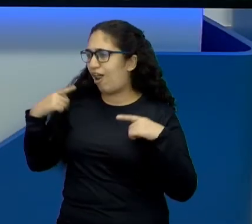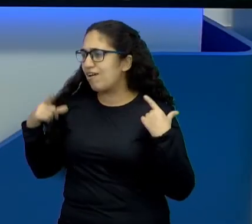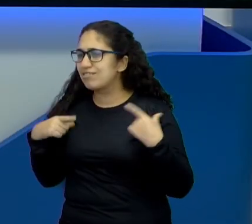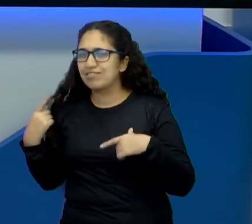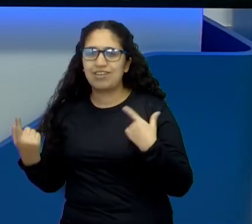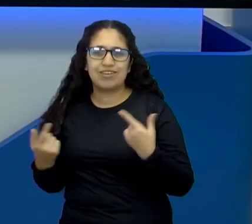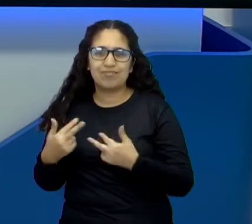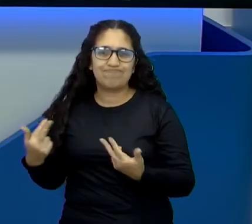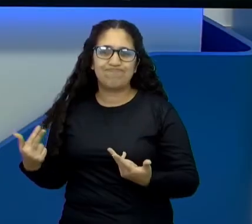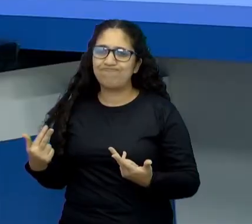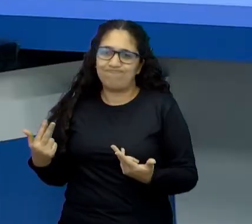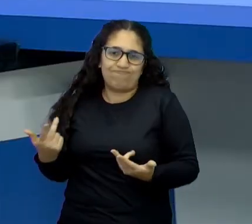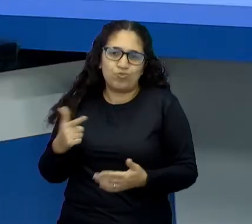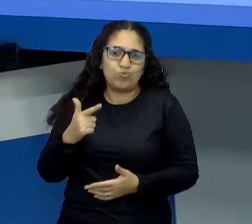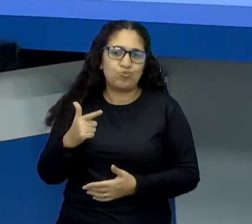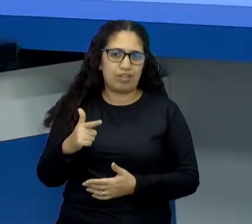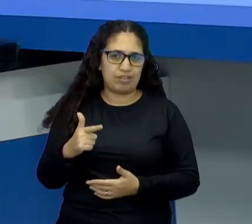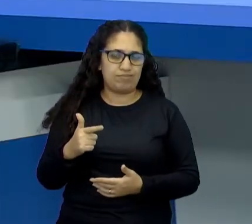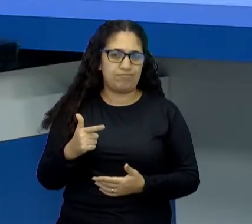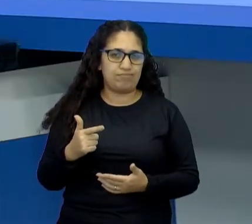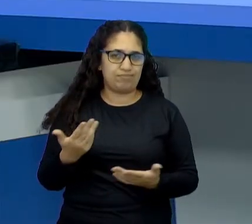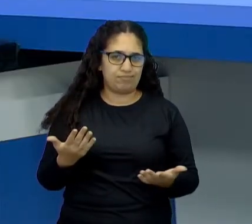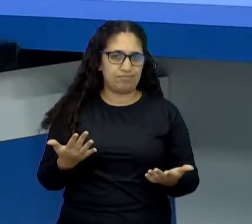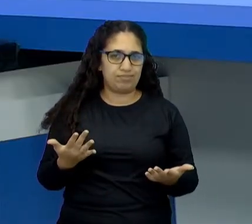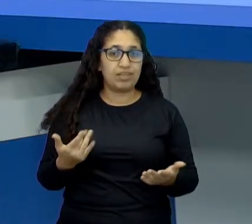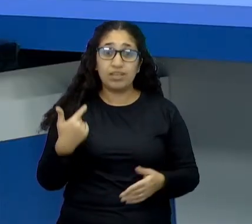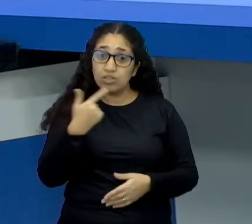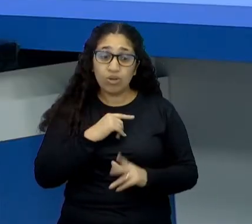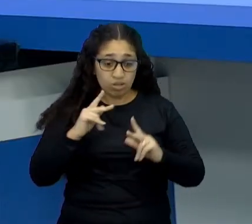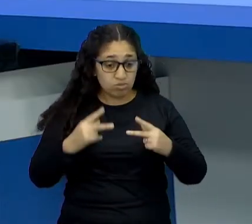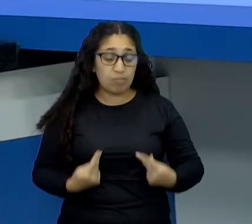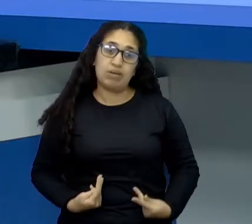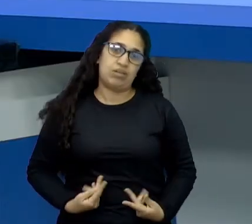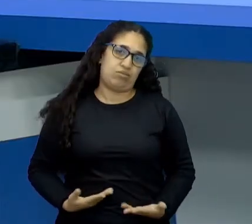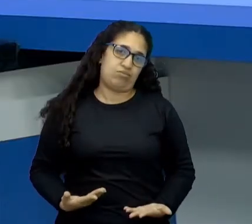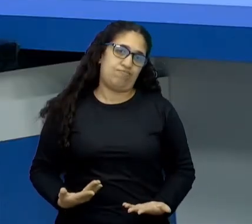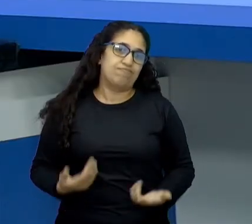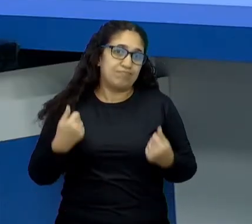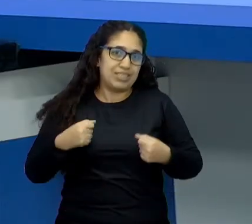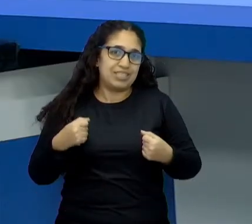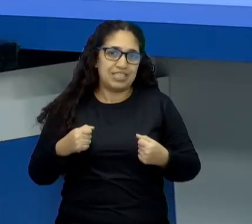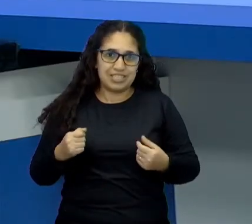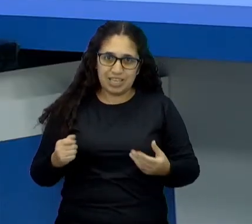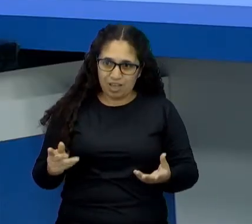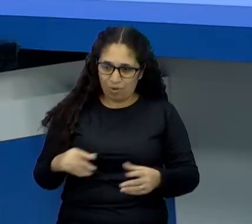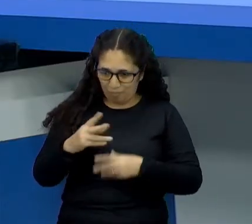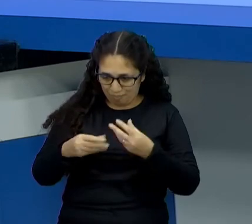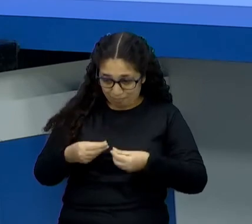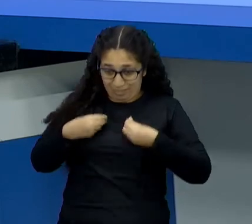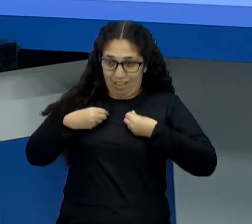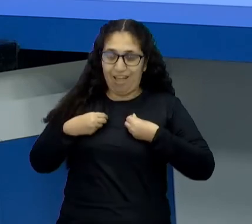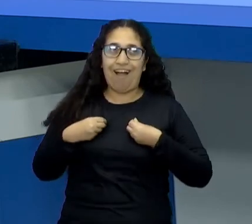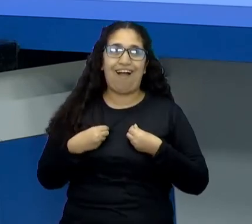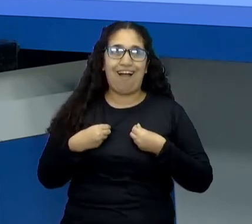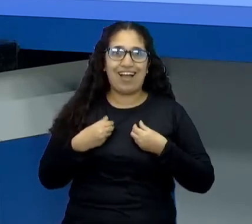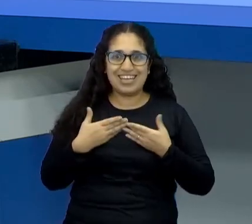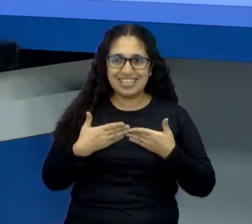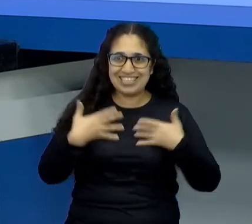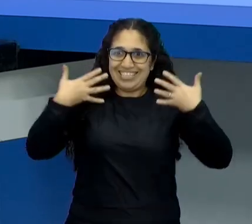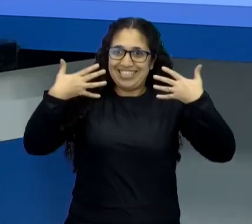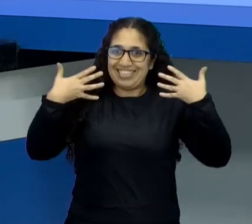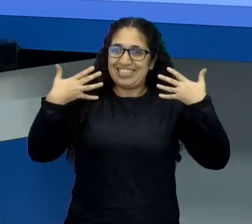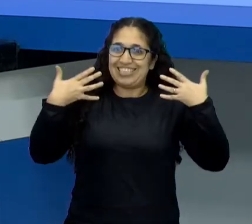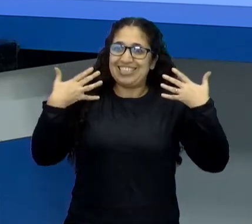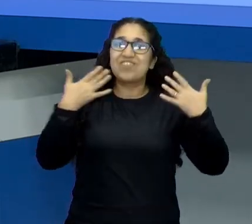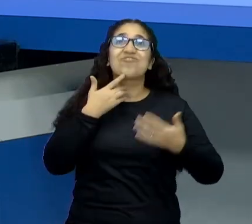satisfaz, né? E nós, seres humanos, a gente vive disso. Sim. É pra dar um up, pra dar um brilho no olho, pra dar aquela vontade